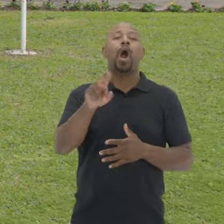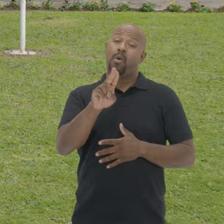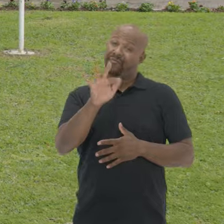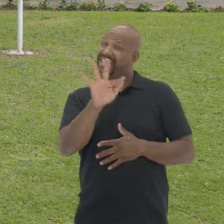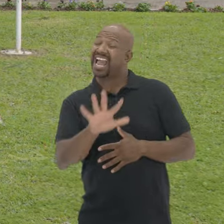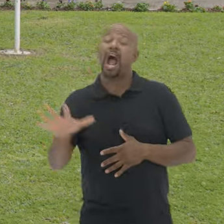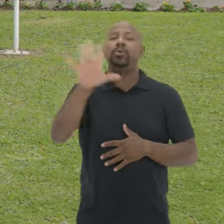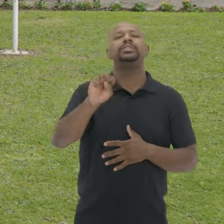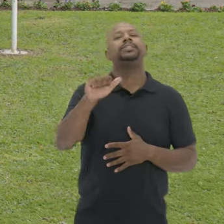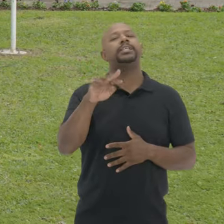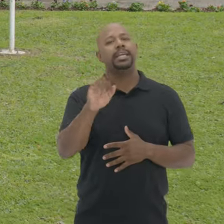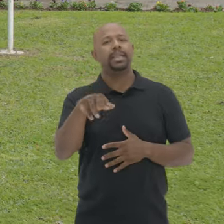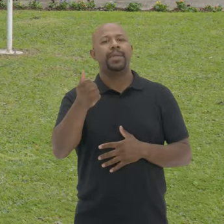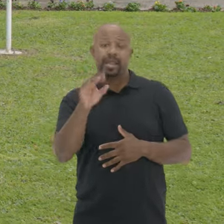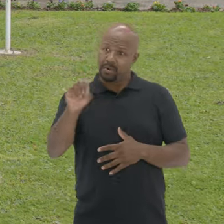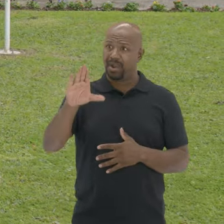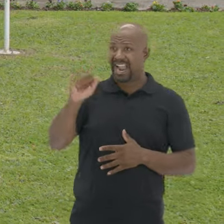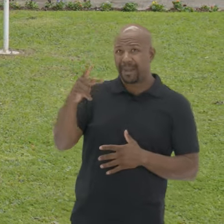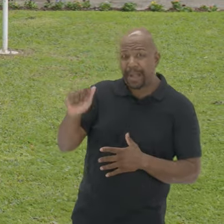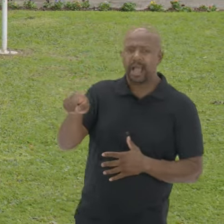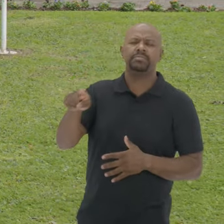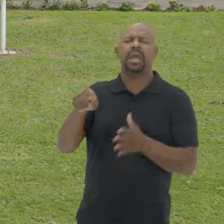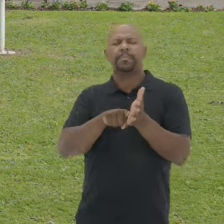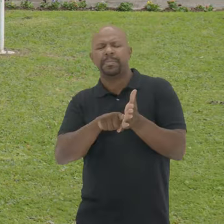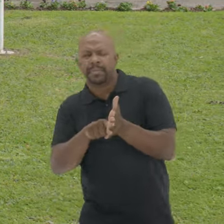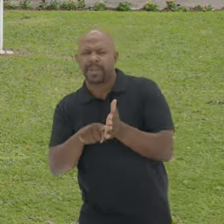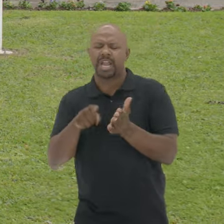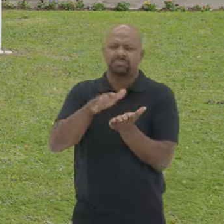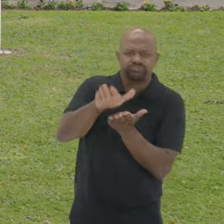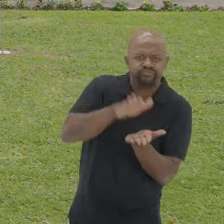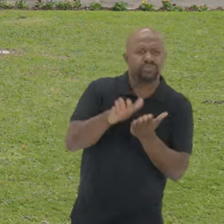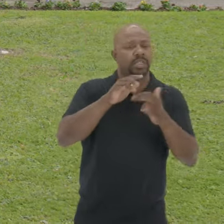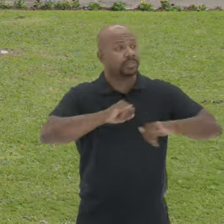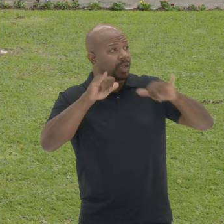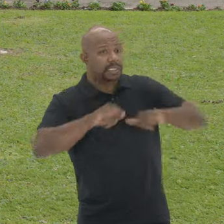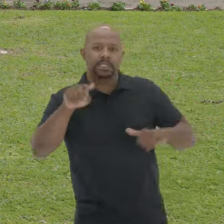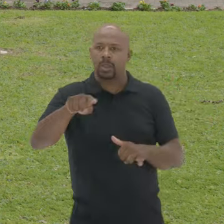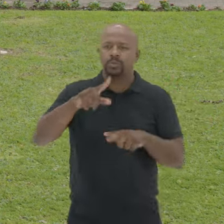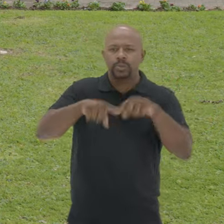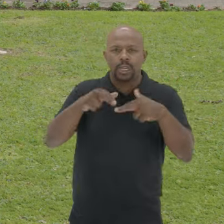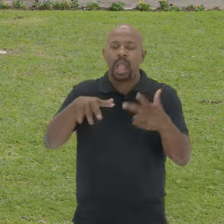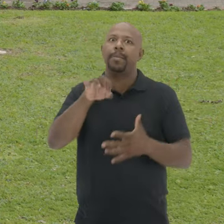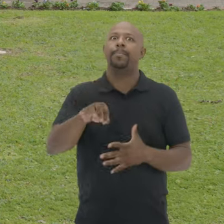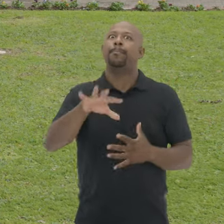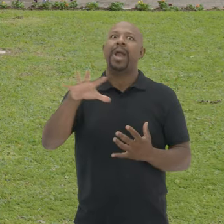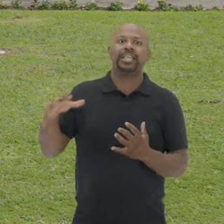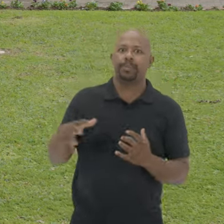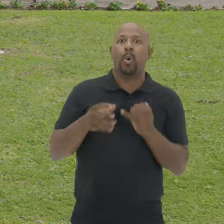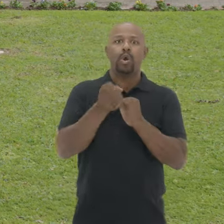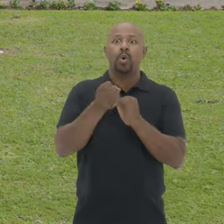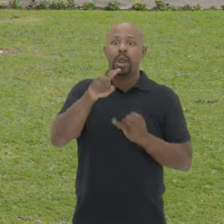da Universidade Federal de Santa Maria O CAPA realiza pesquisas, publicações E a divulgação do patrimônio